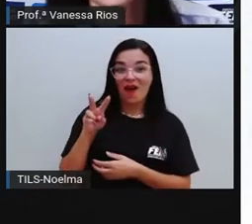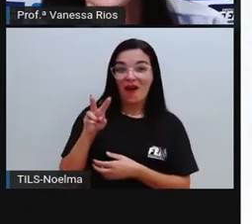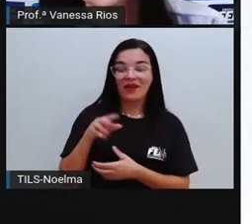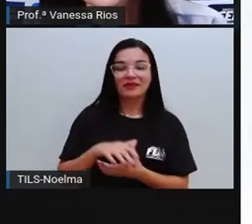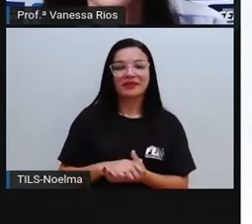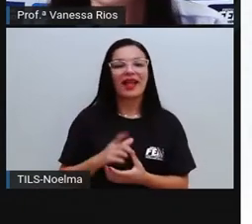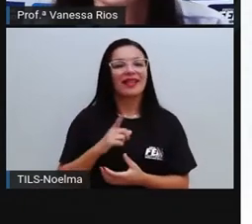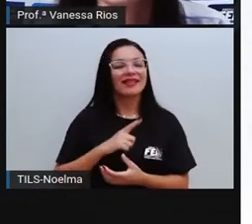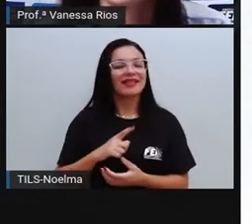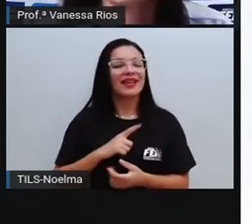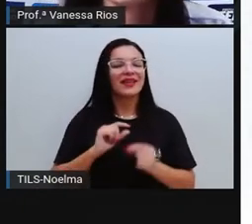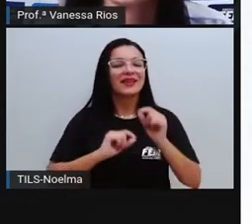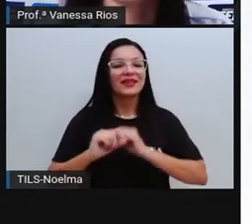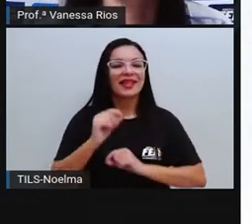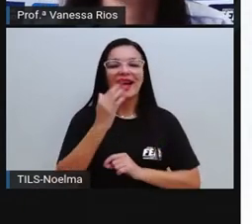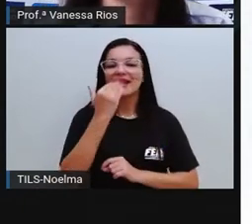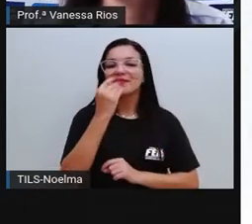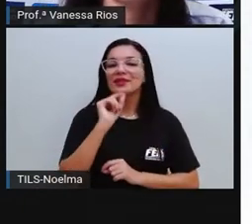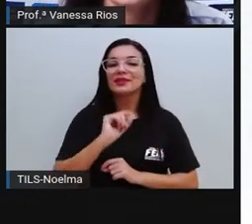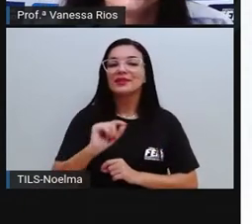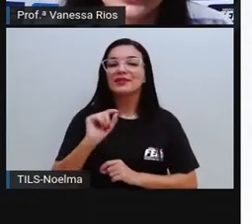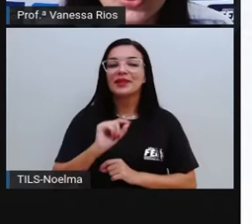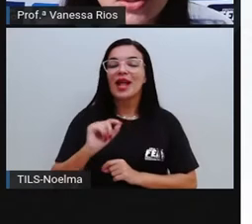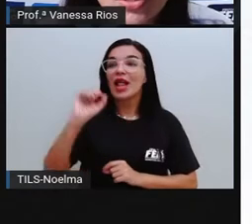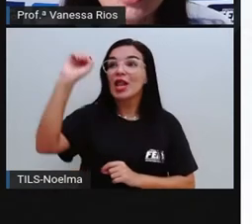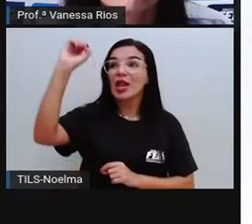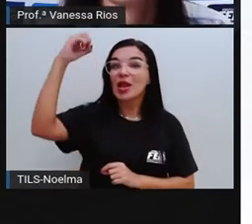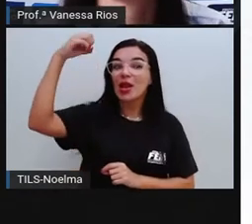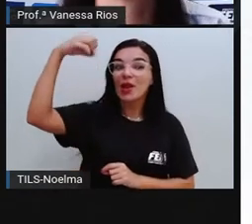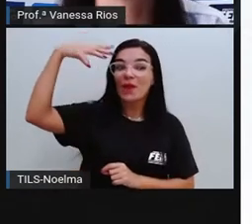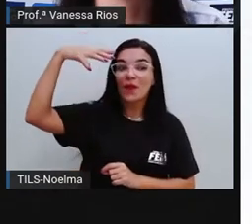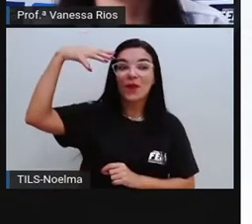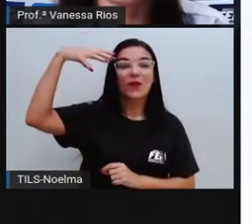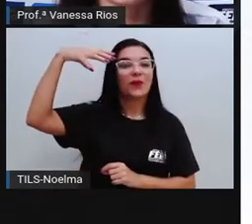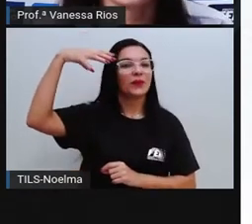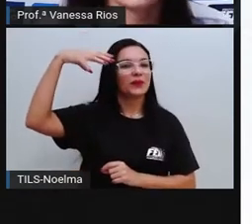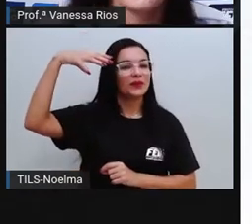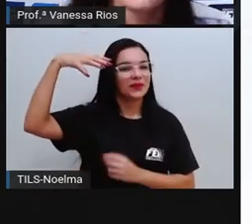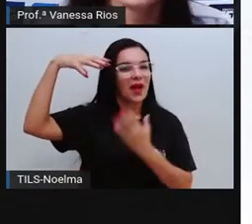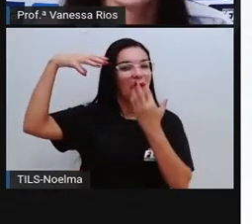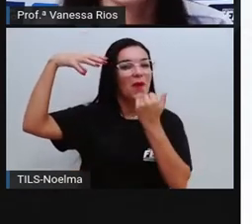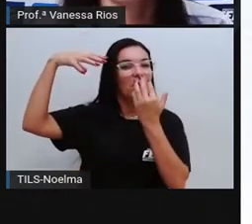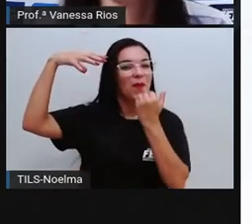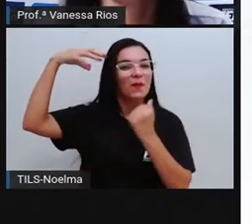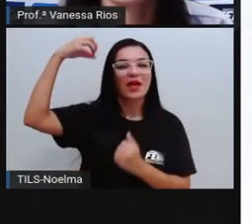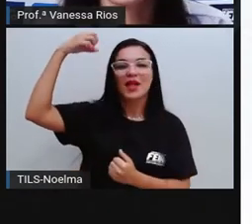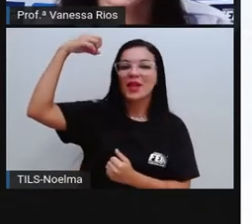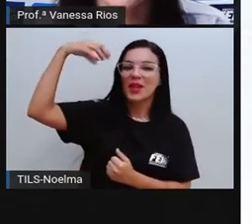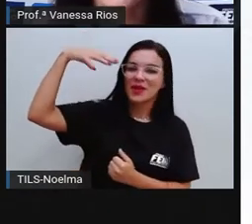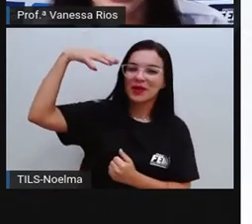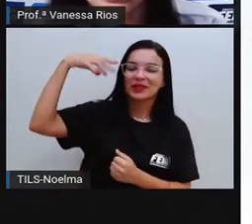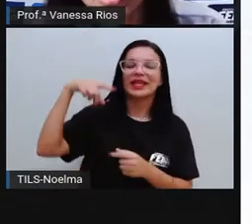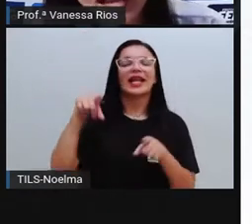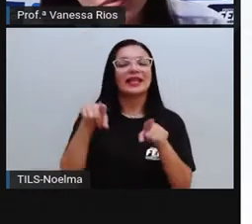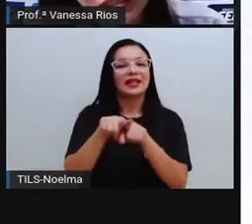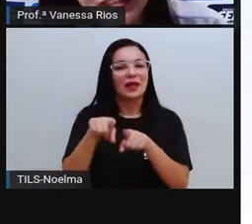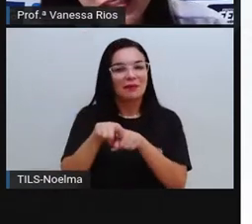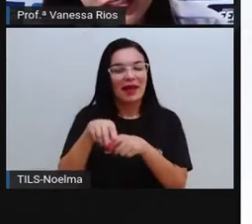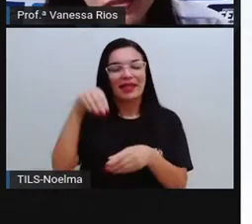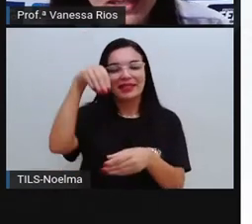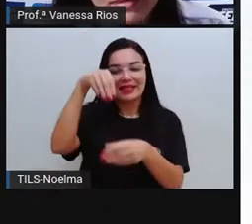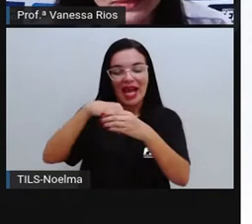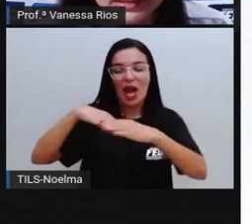Elas estão se alimentando de luz. Isso mesmo, né? Dentro do processo aí de